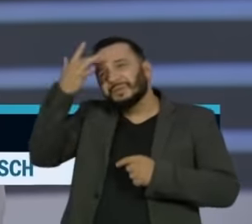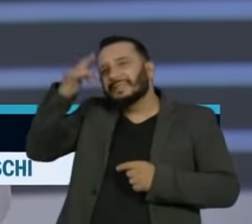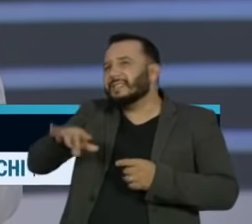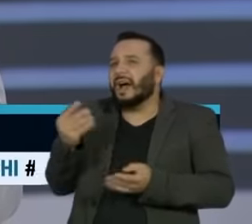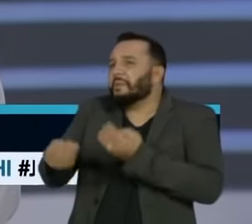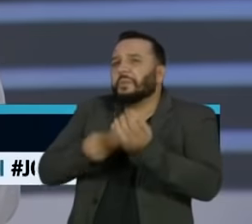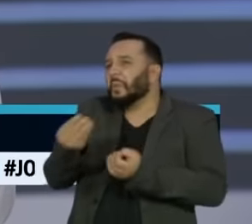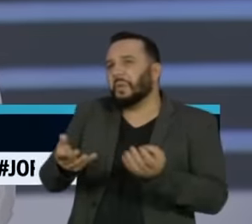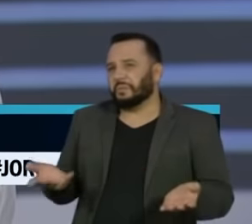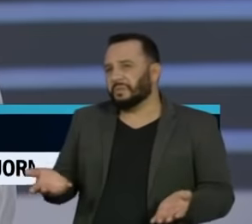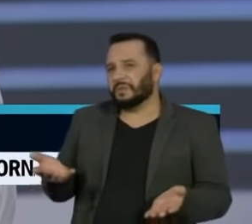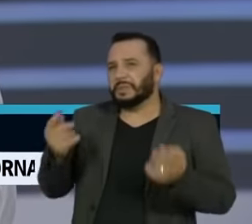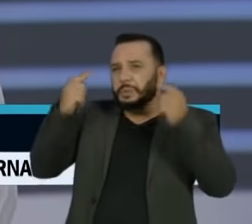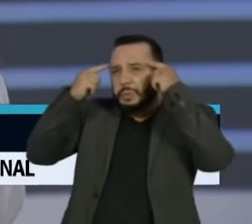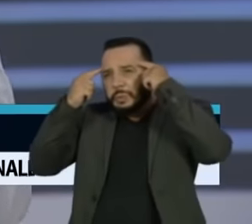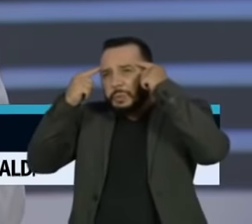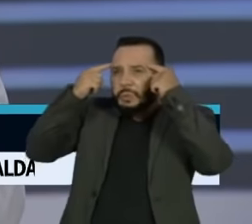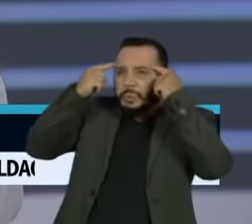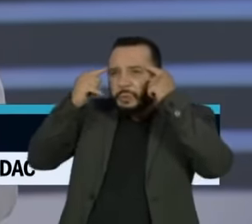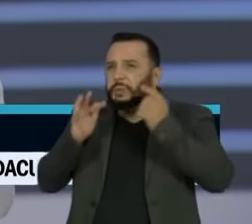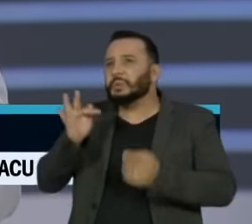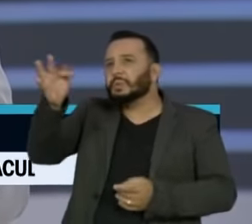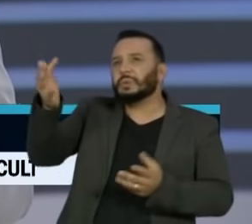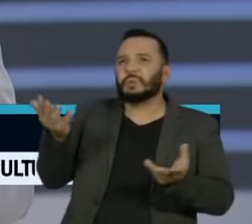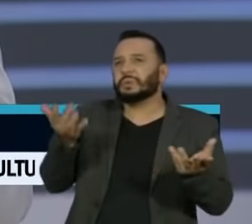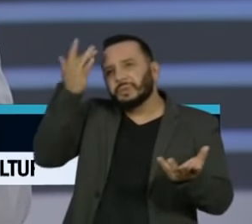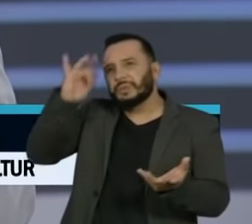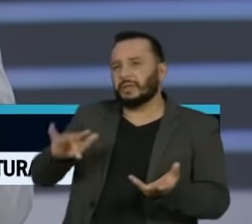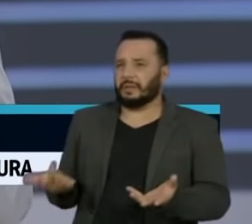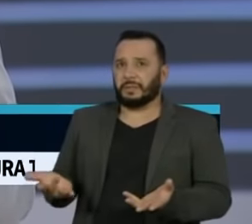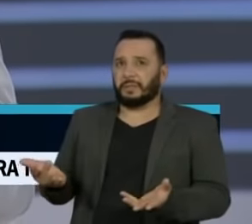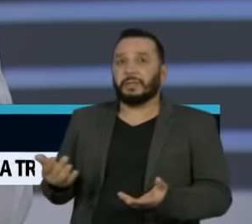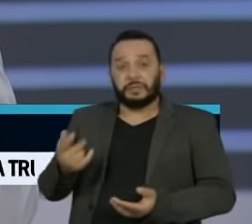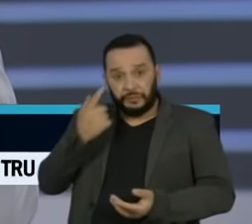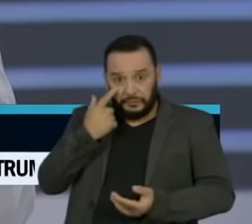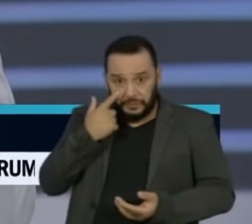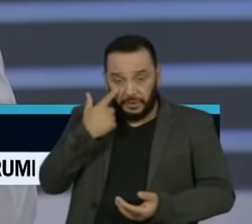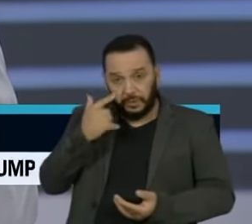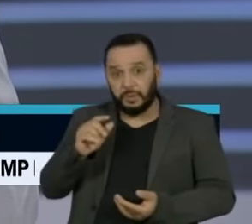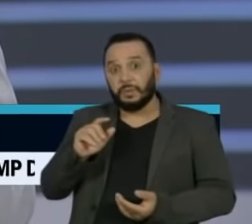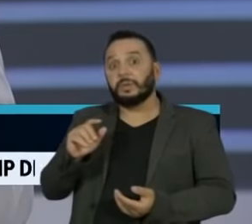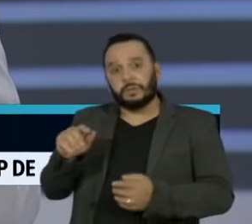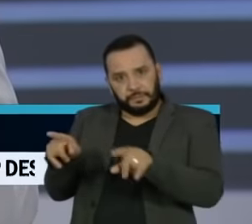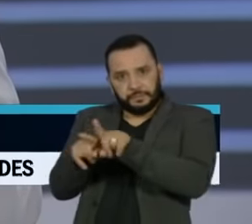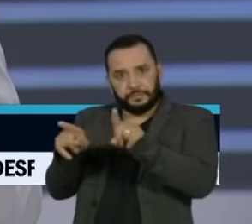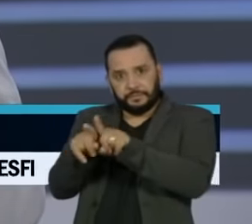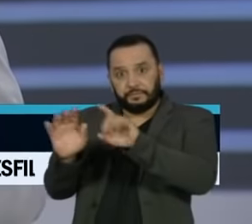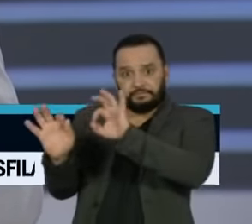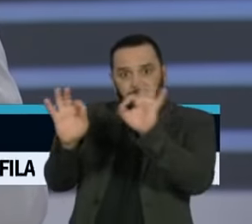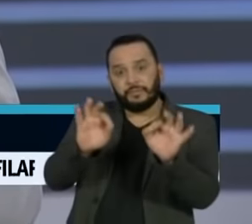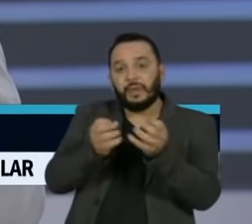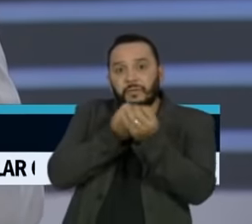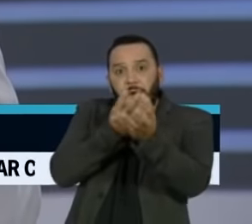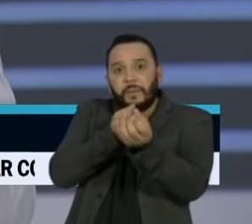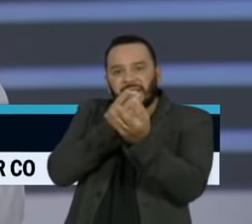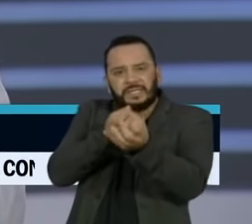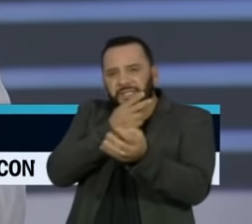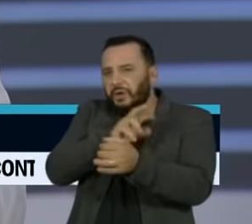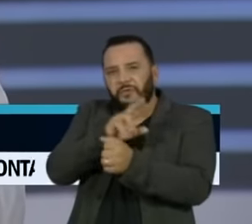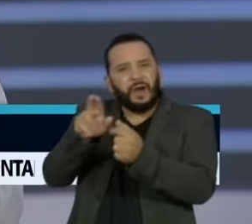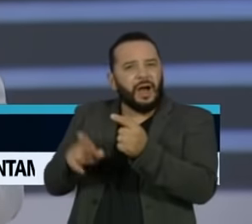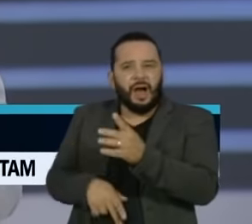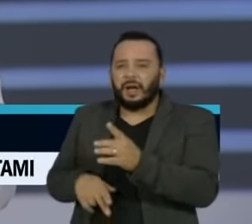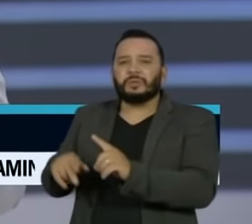quais serão as consequências. Aliás, nós acompanhamos e ouvimos e vimos as informações das mais variadas